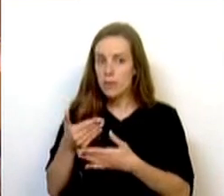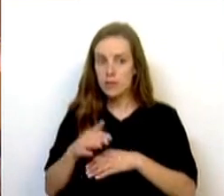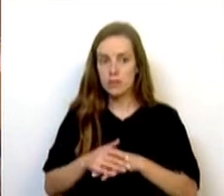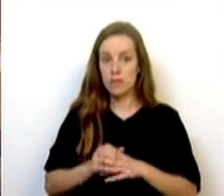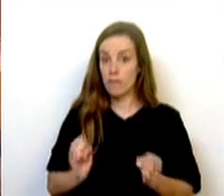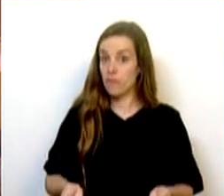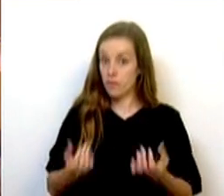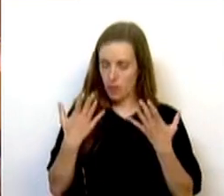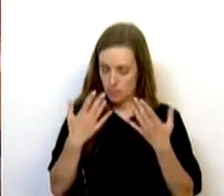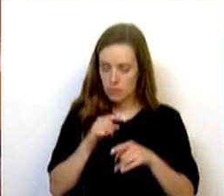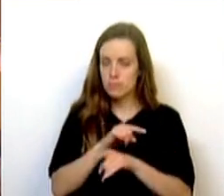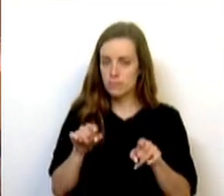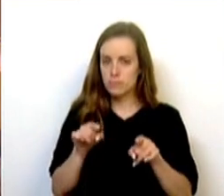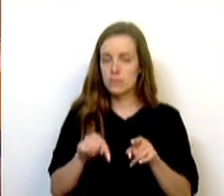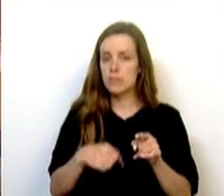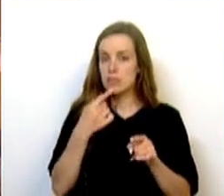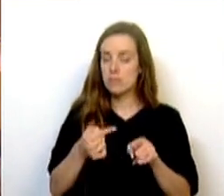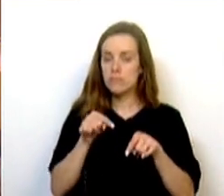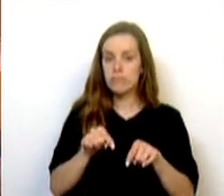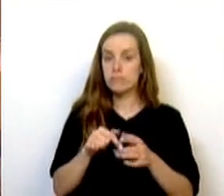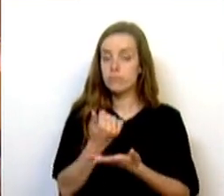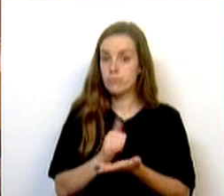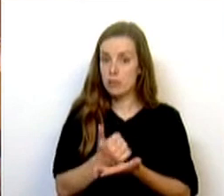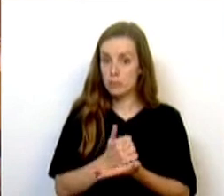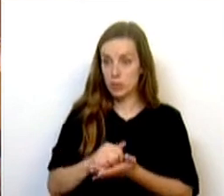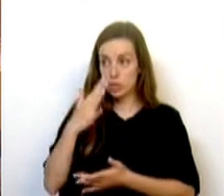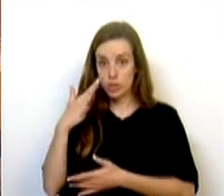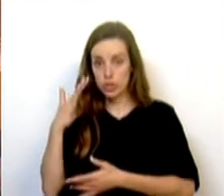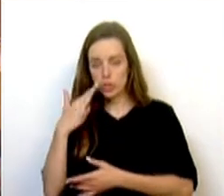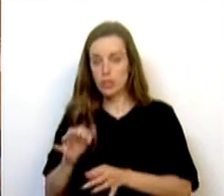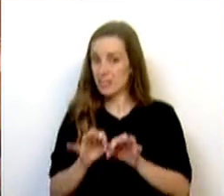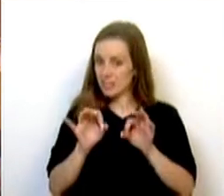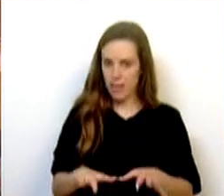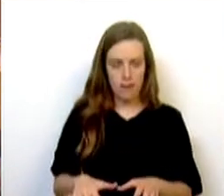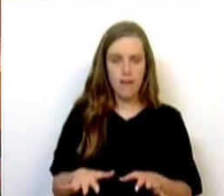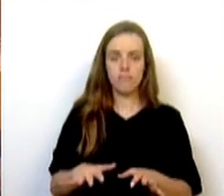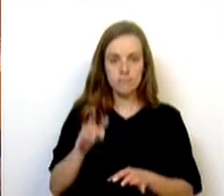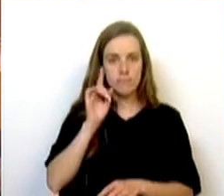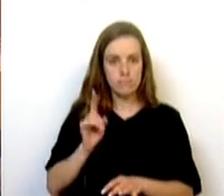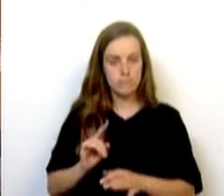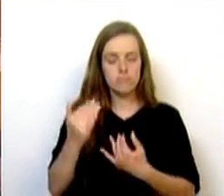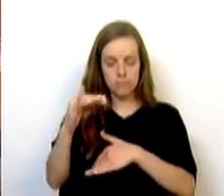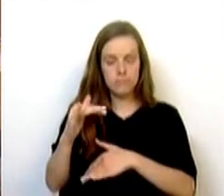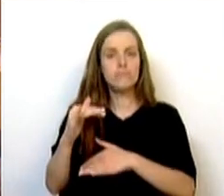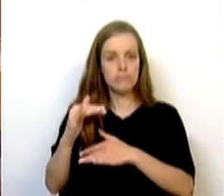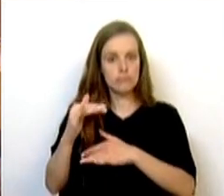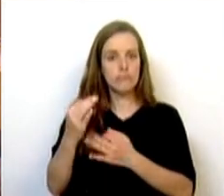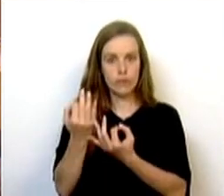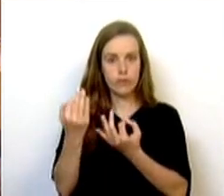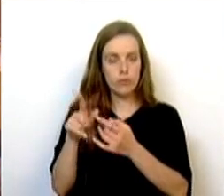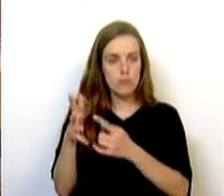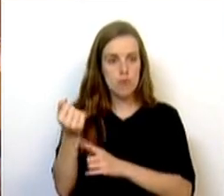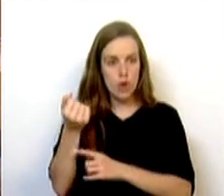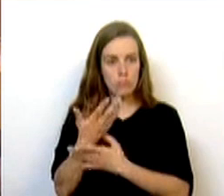Finalmente, o mencionado quanto à emissão de passaporte para estrangeiros é igualmente válido no que a apresentação de pedidos de nacionalidade